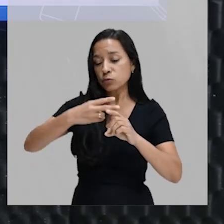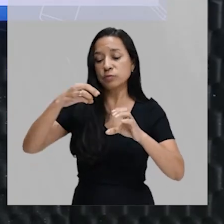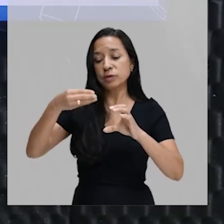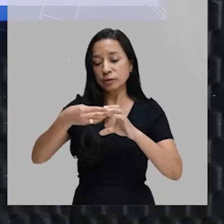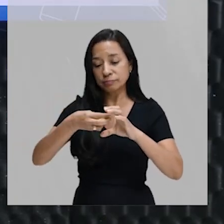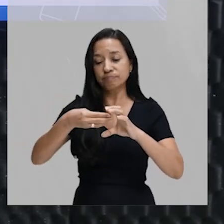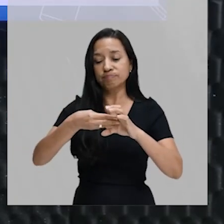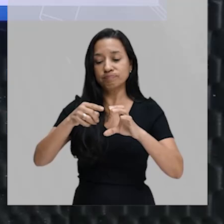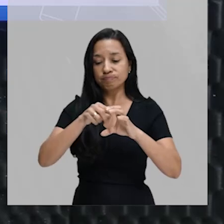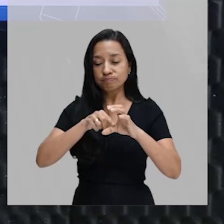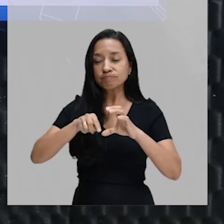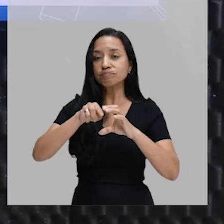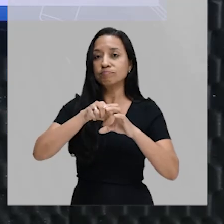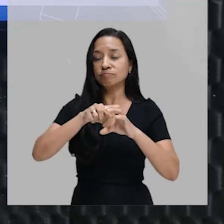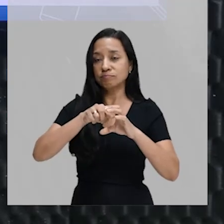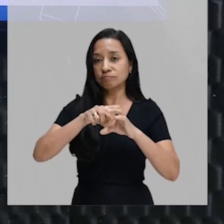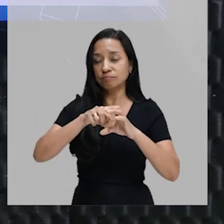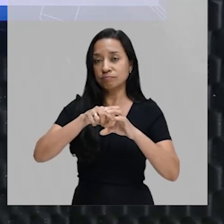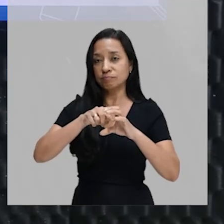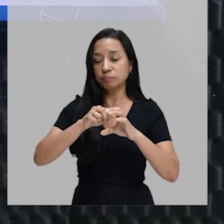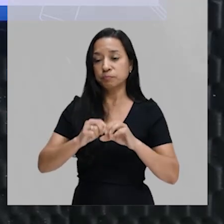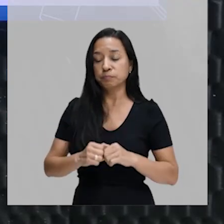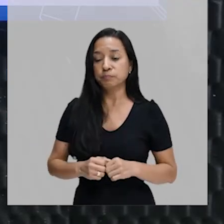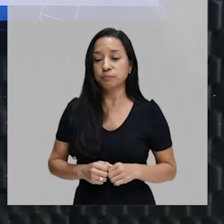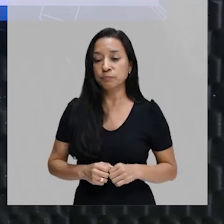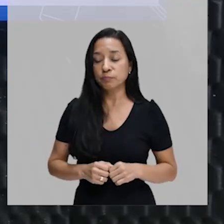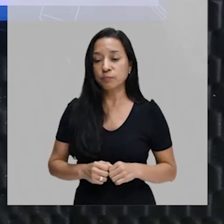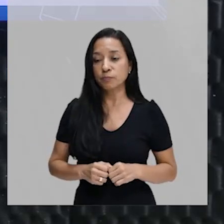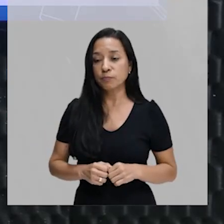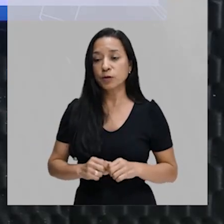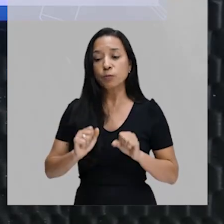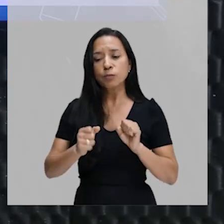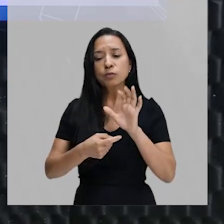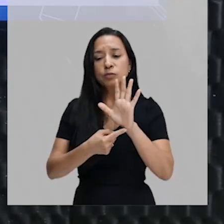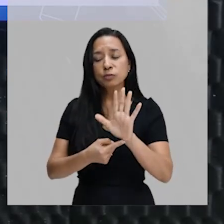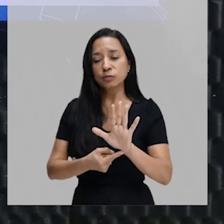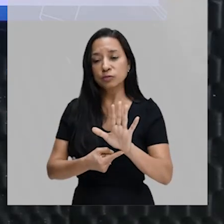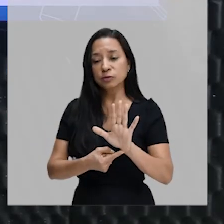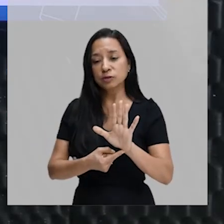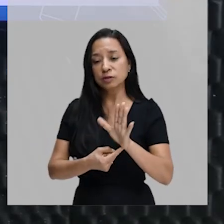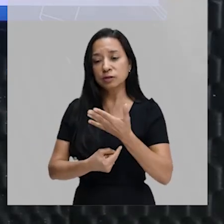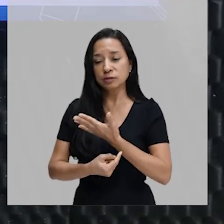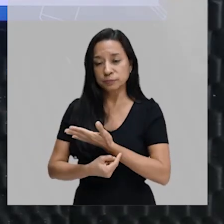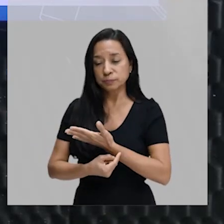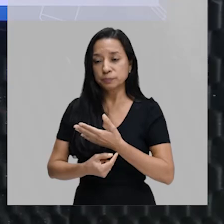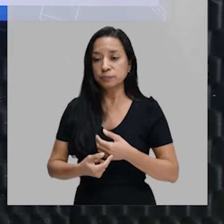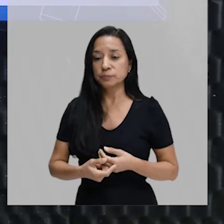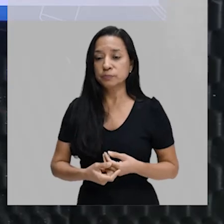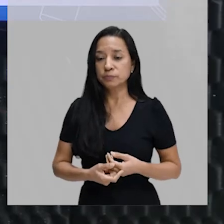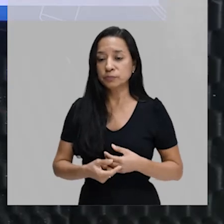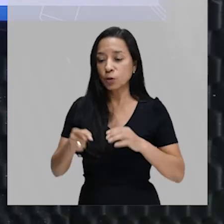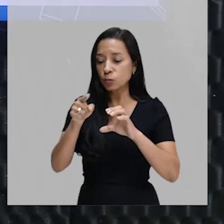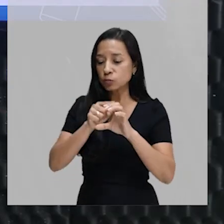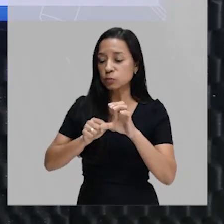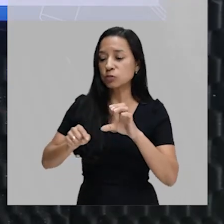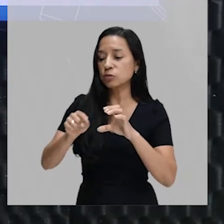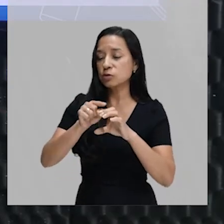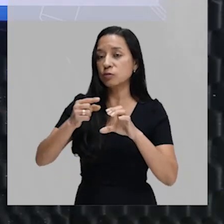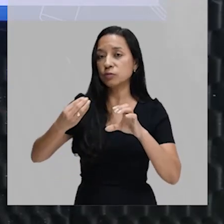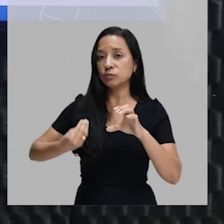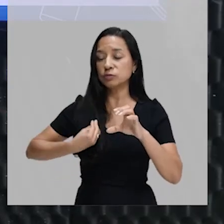consegue se multiplicar dentro de uma bactéria. Eu posso citar como, no caso do bacteriófago, o ciclo de vida dele.